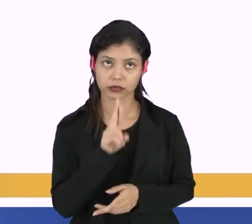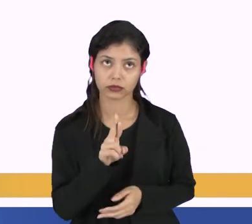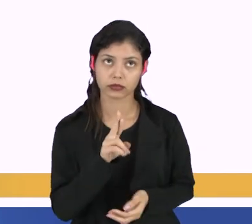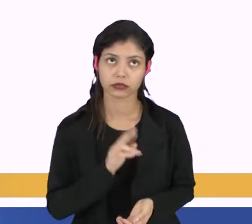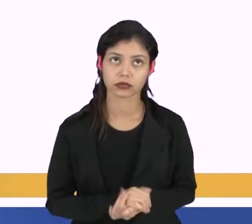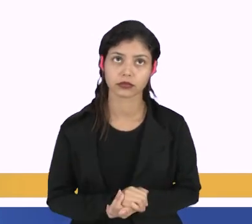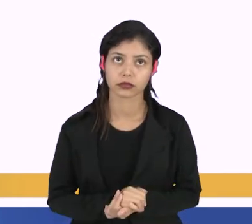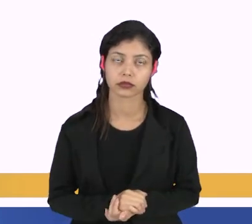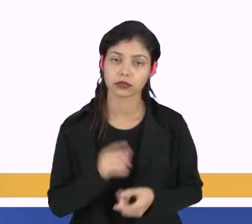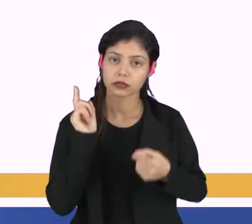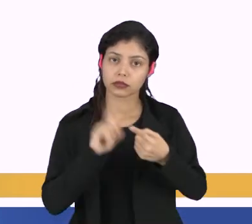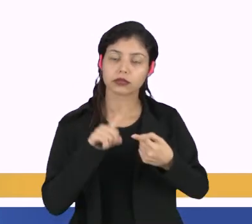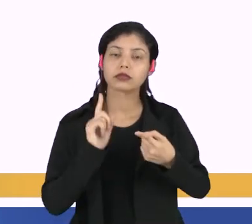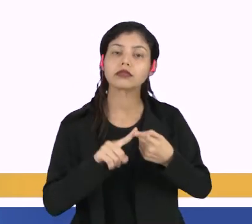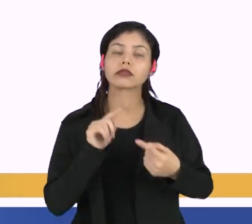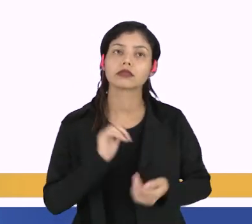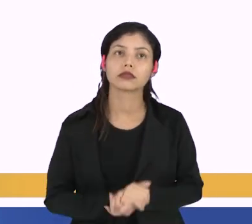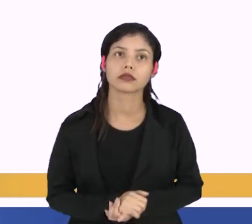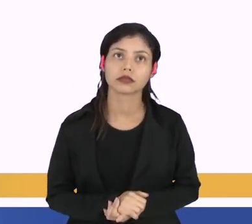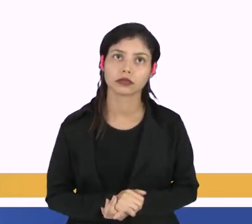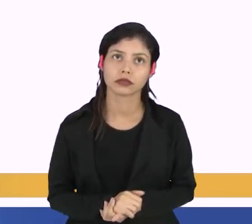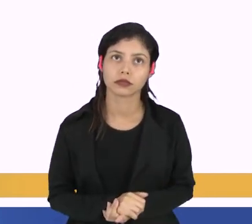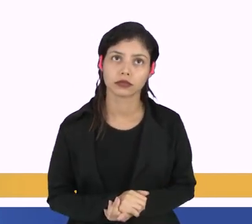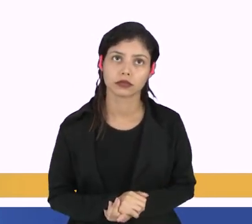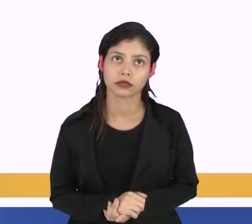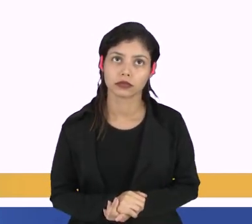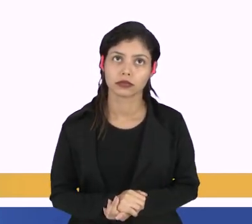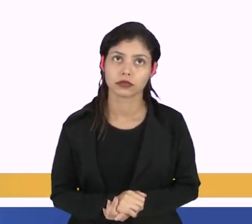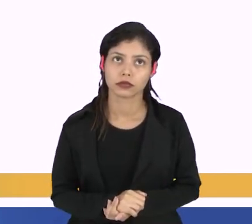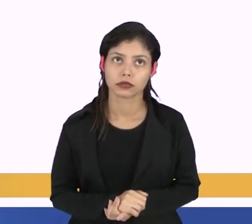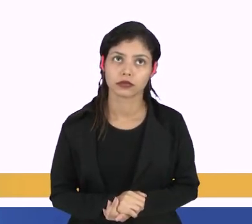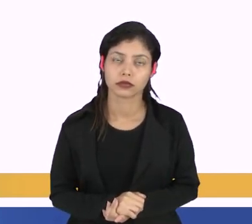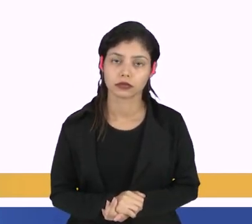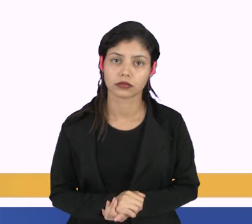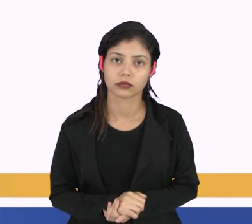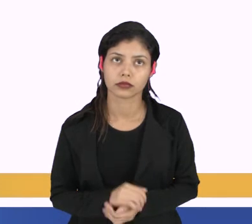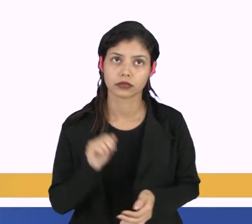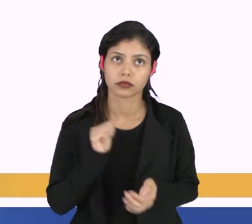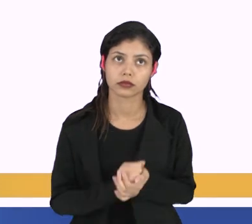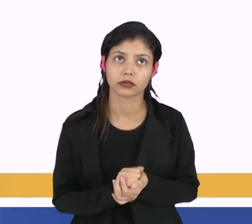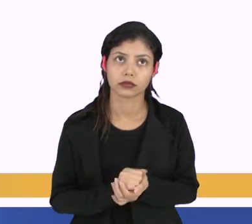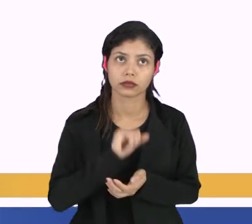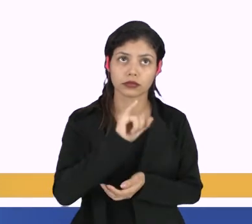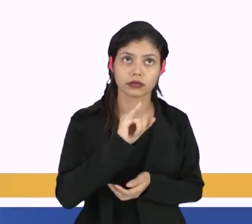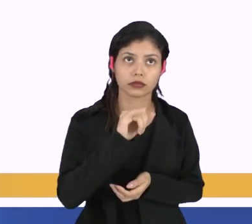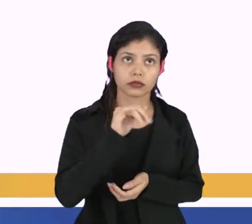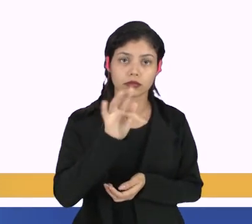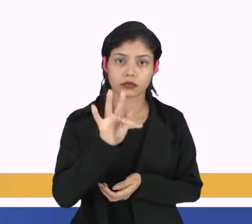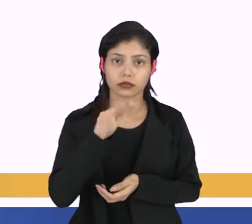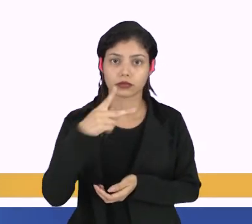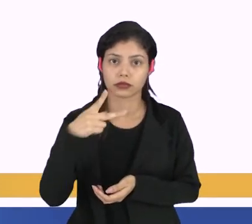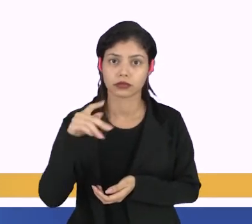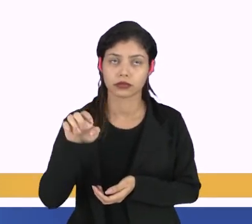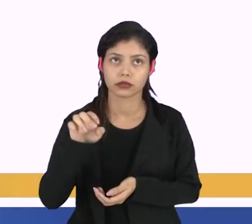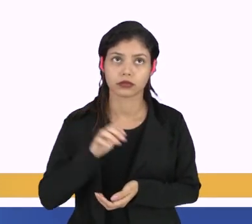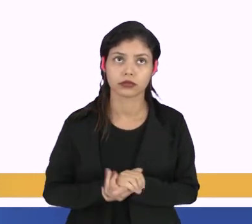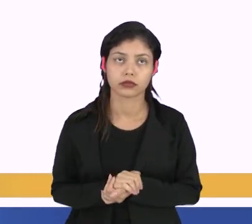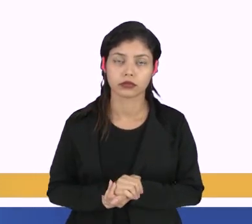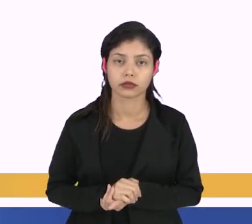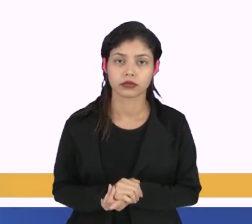Vamos ao nosso primeiro exercitando. Então essa atividade, ela saiu do Instituto Federal de Pernambuco em 2015.